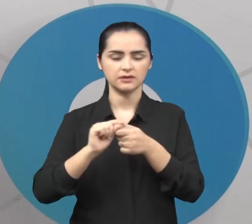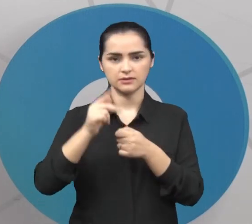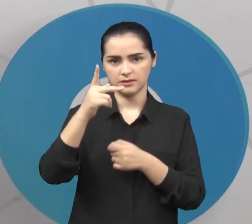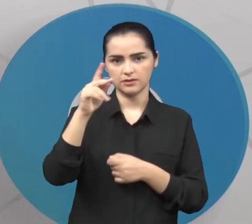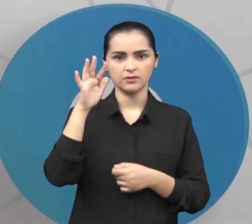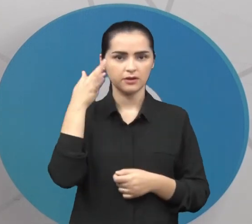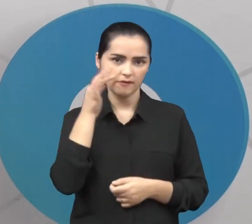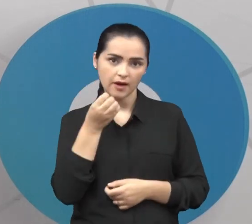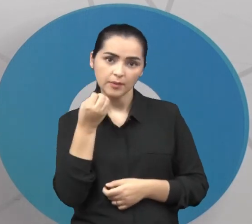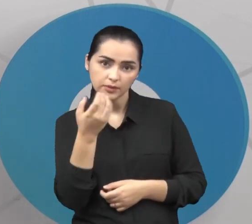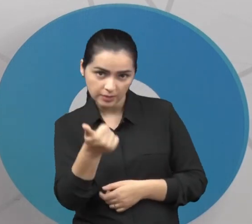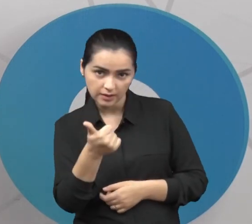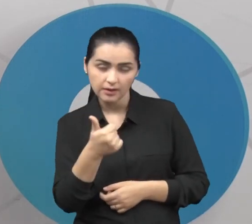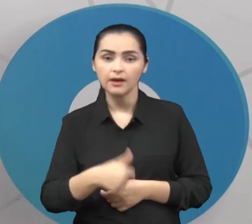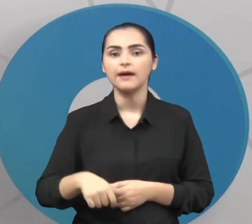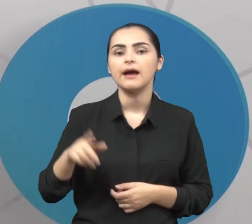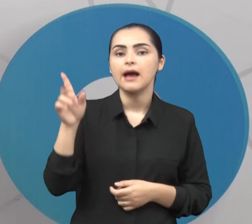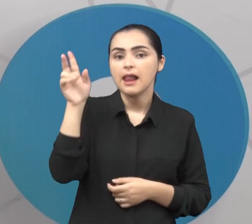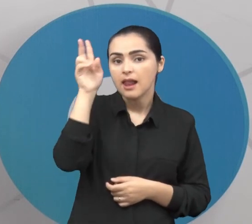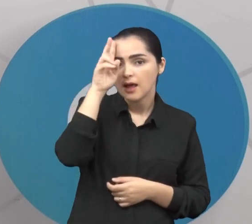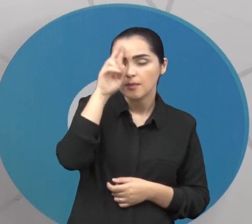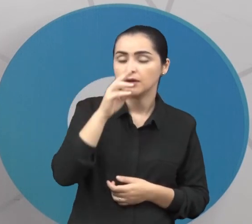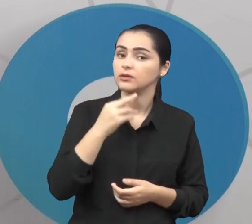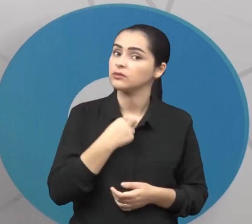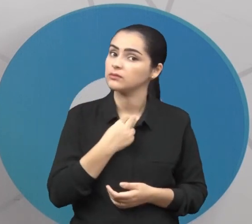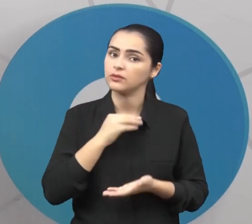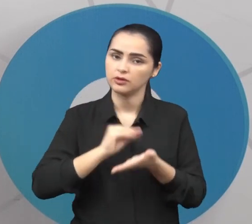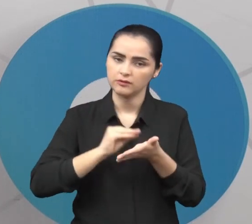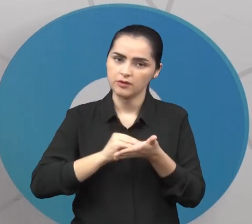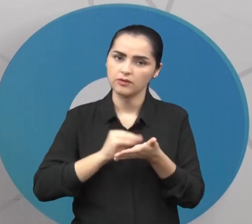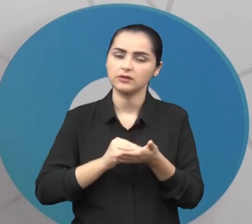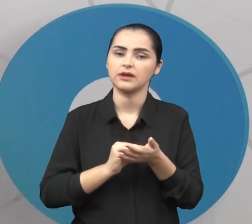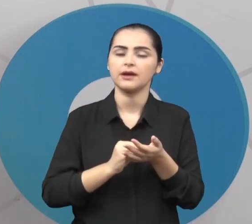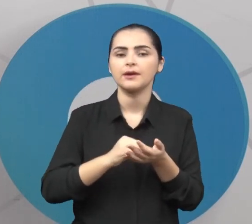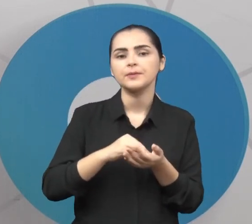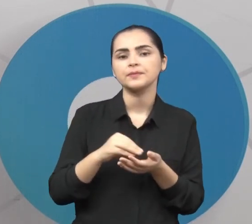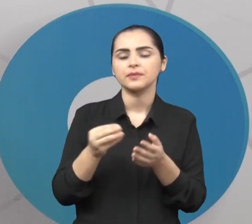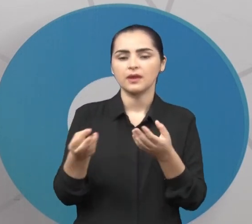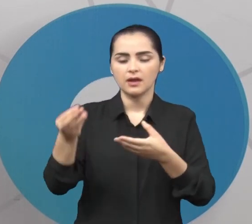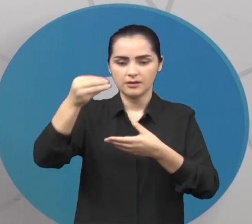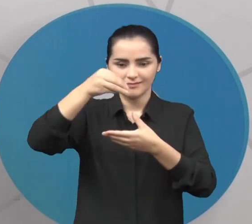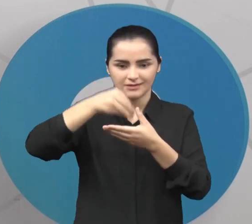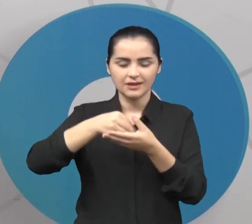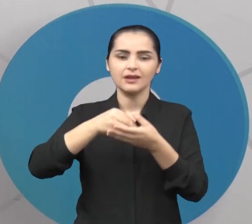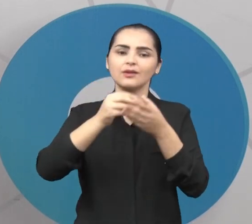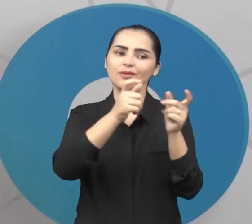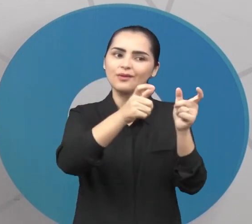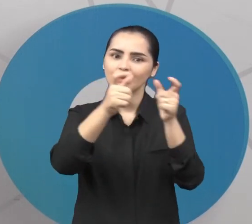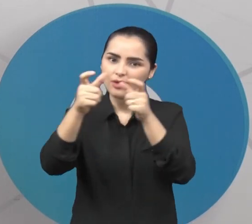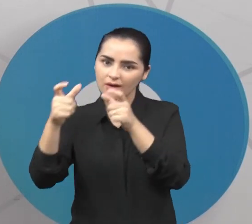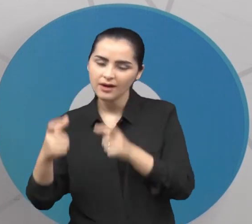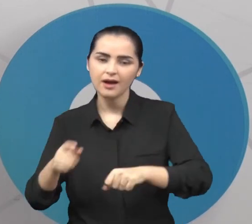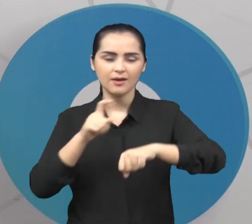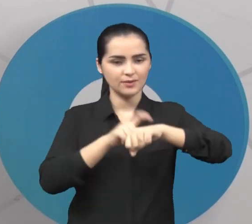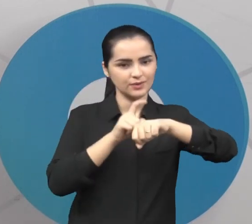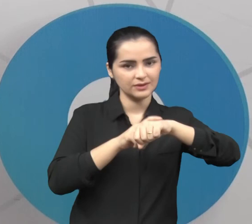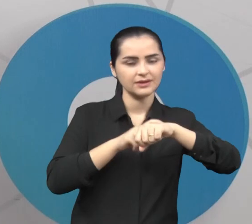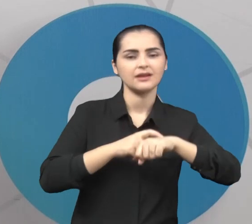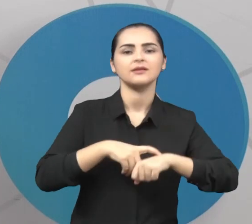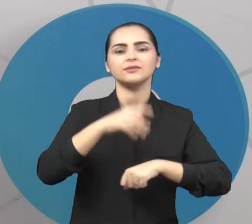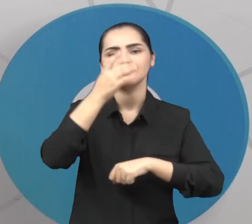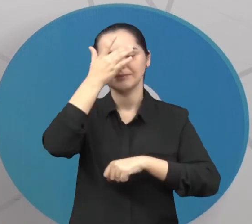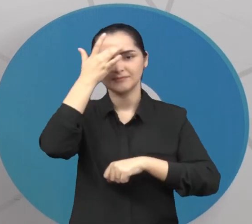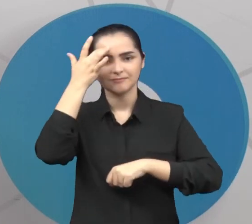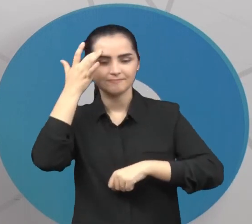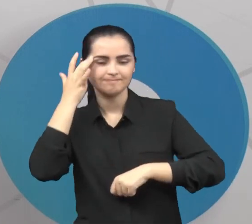lembrando, não pode faltar os elementos narrativos, tá? Que são o local, o tempo, os personagens. Todos aqueles